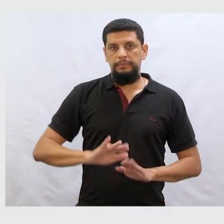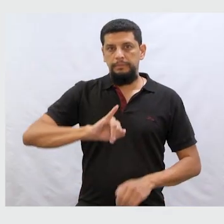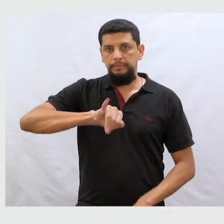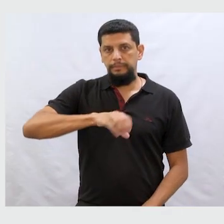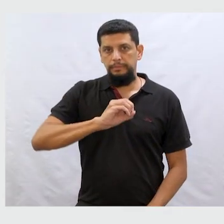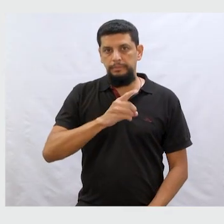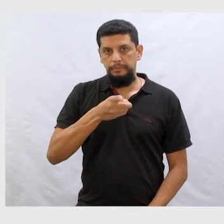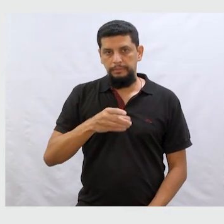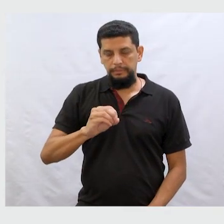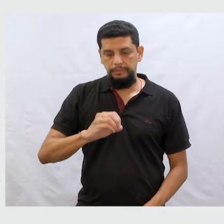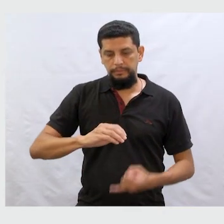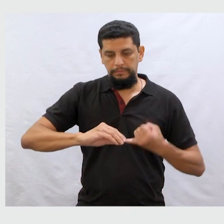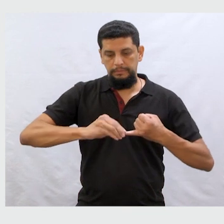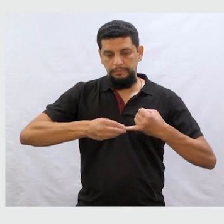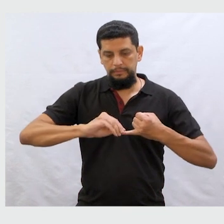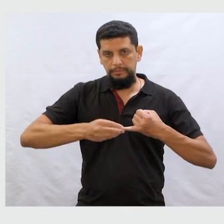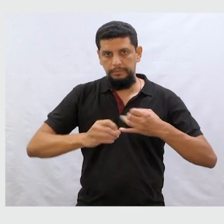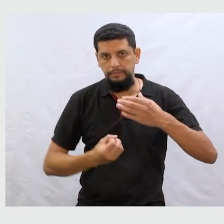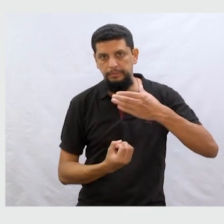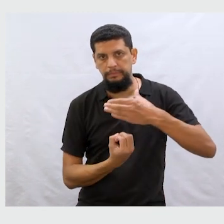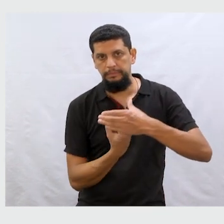João e o pé de feijão.